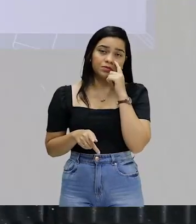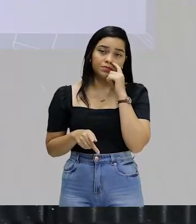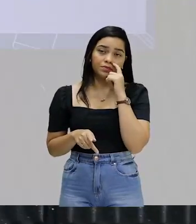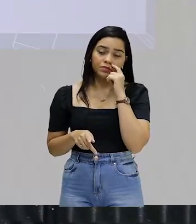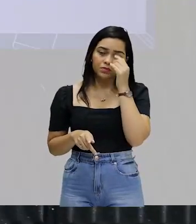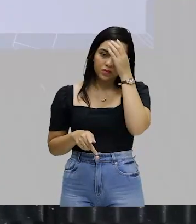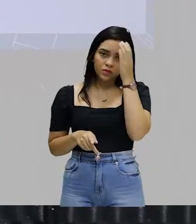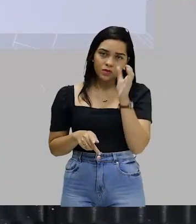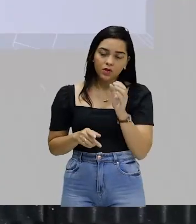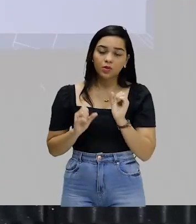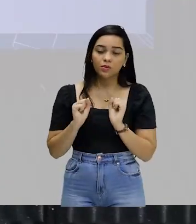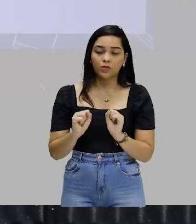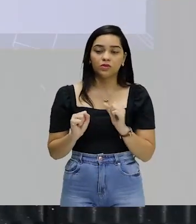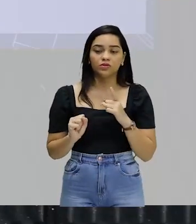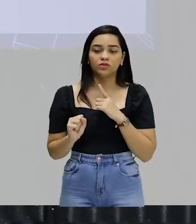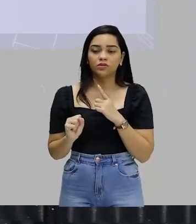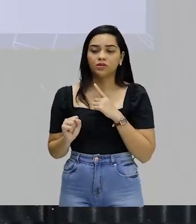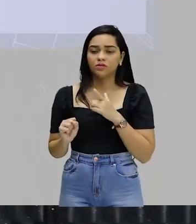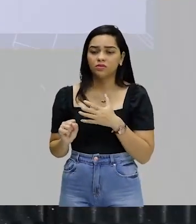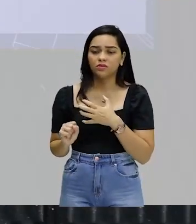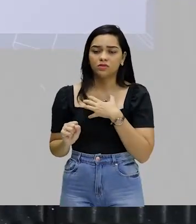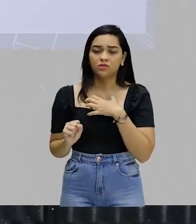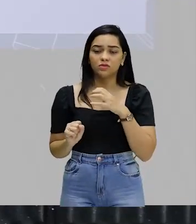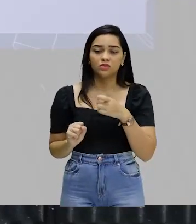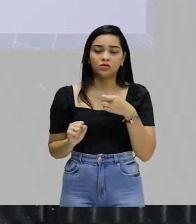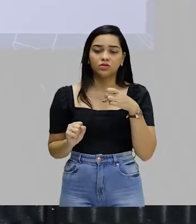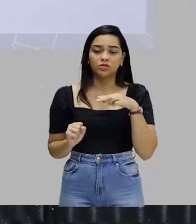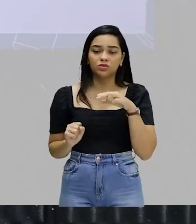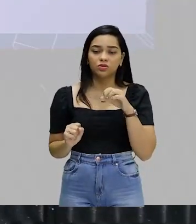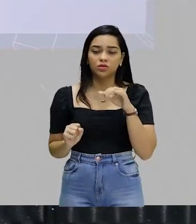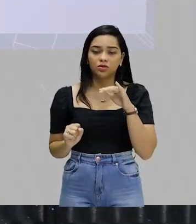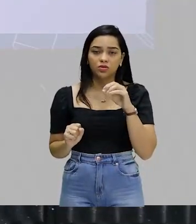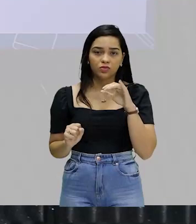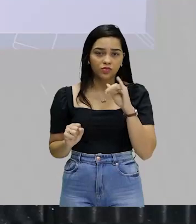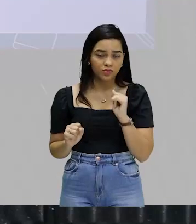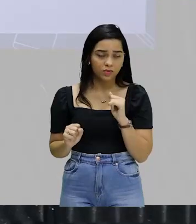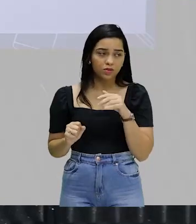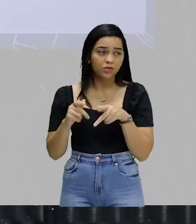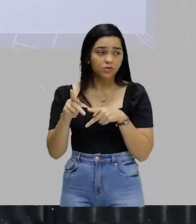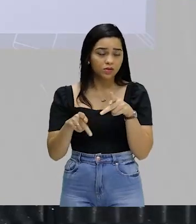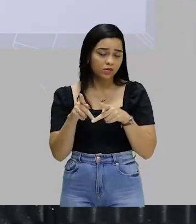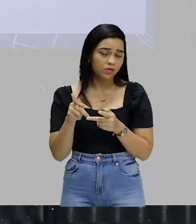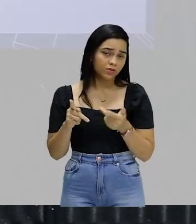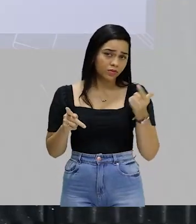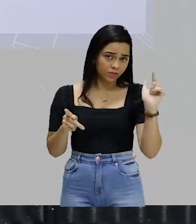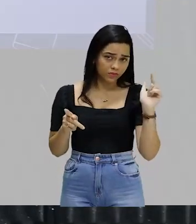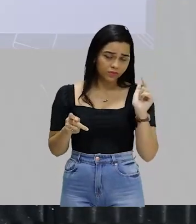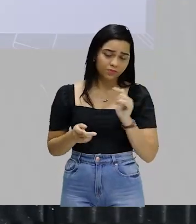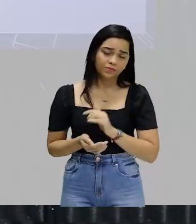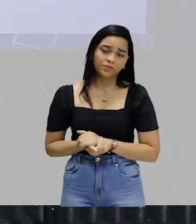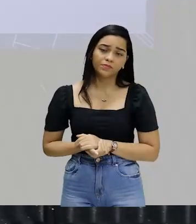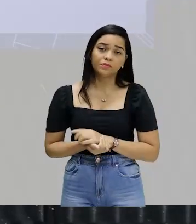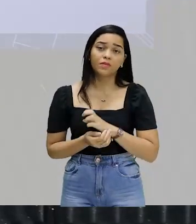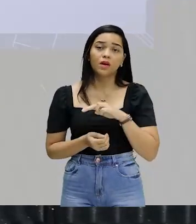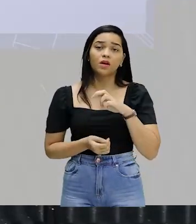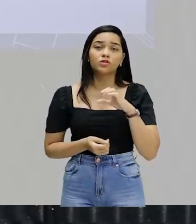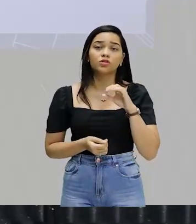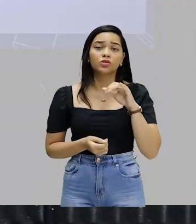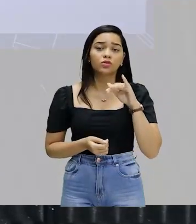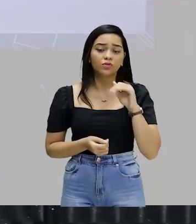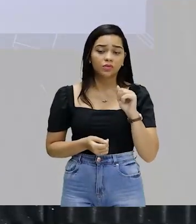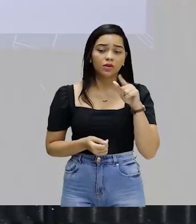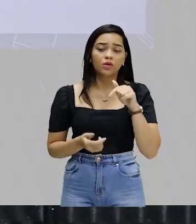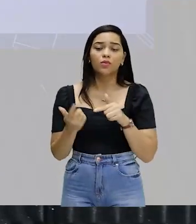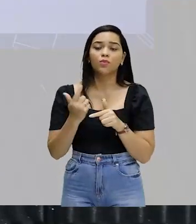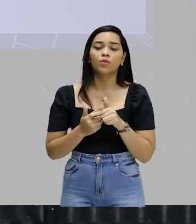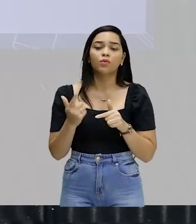e isso pode gerar um sentimento xenofóbico de uma população em relação a outra a xenofobia é